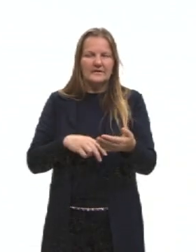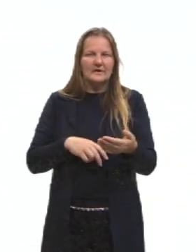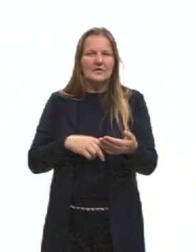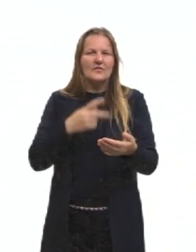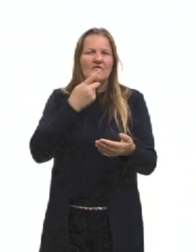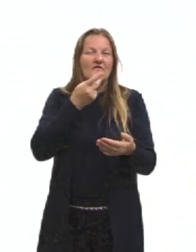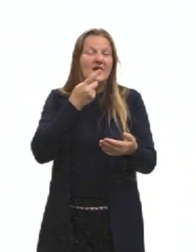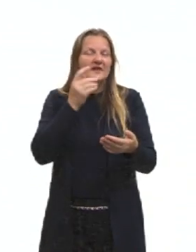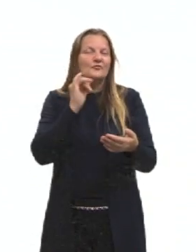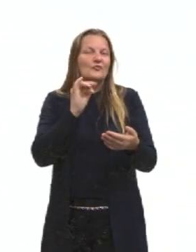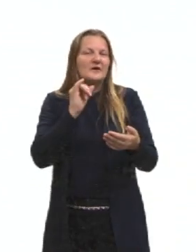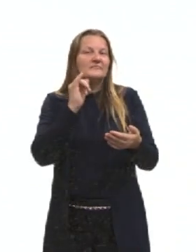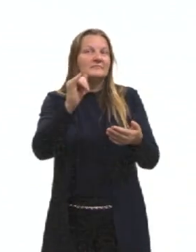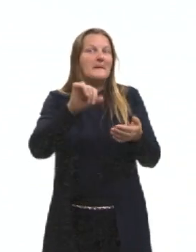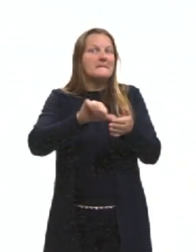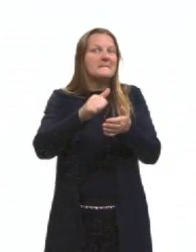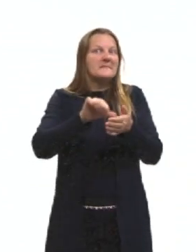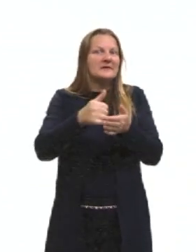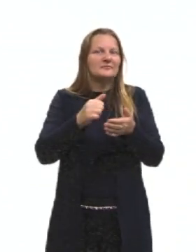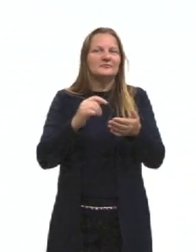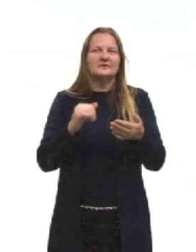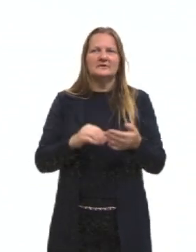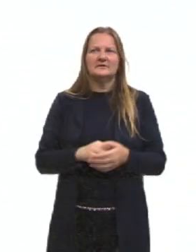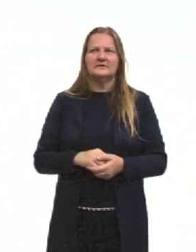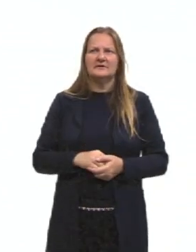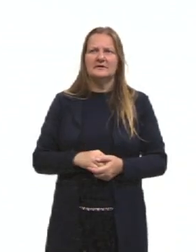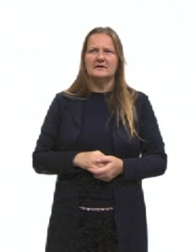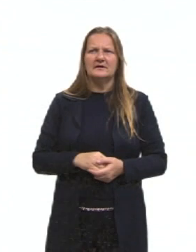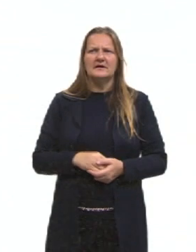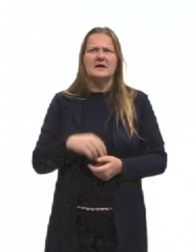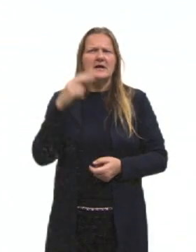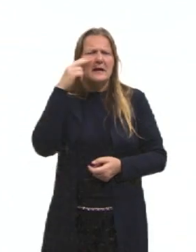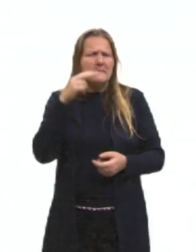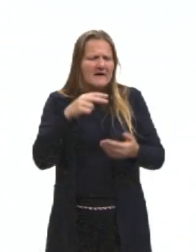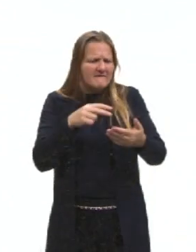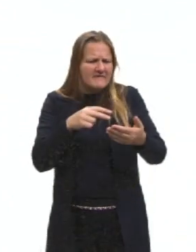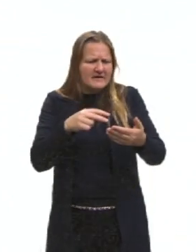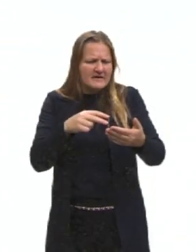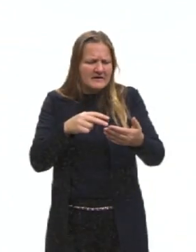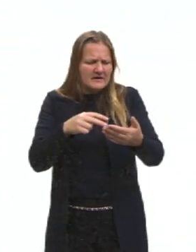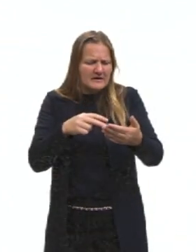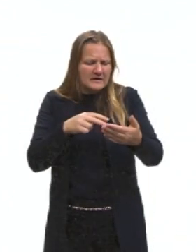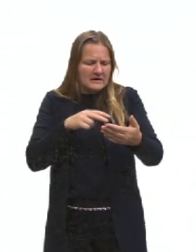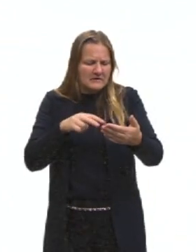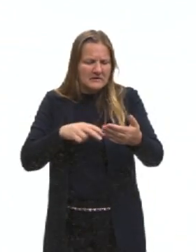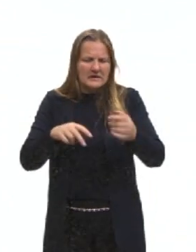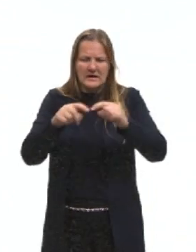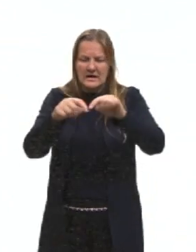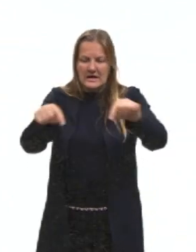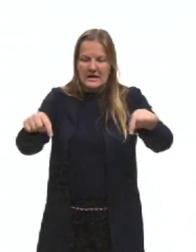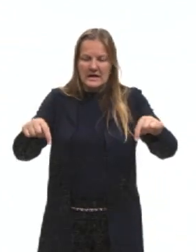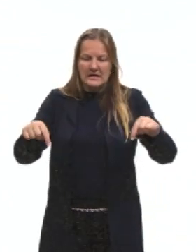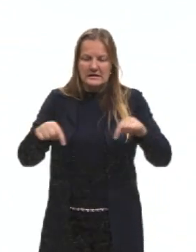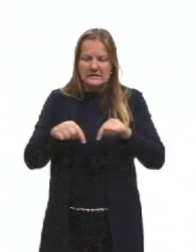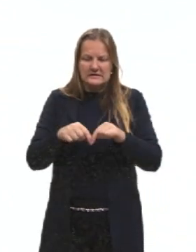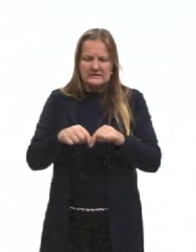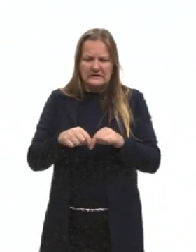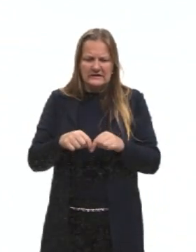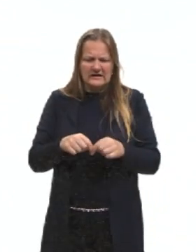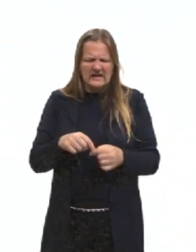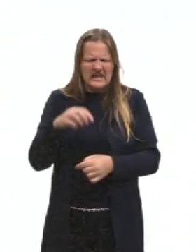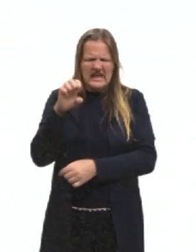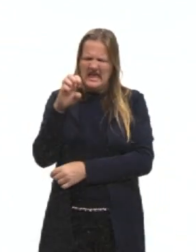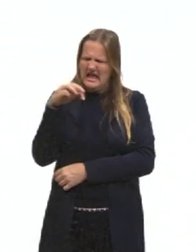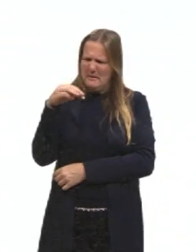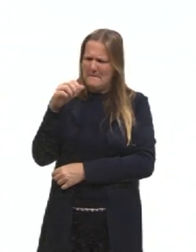está dizendo no primeiro quadradinho. Ema vê a mesa da sala de estar. Ema vê